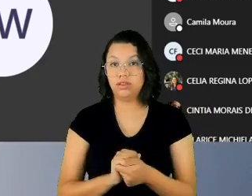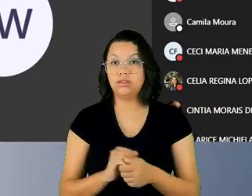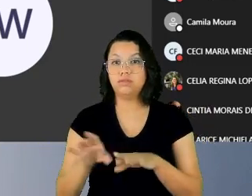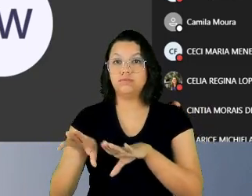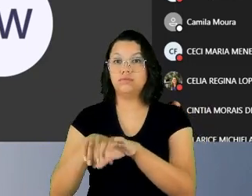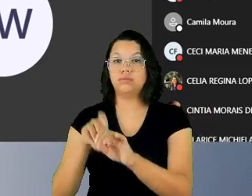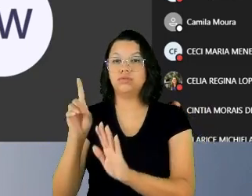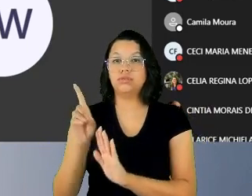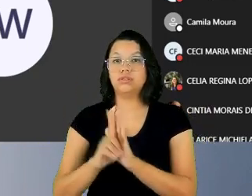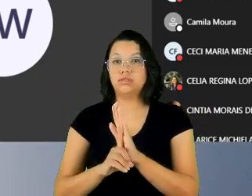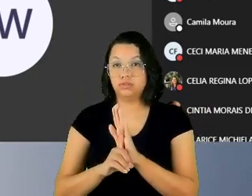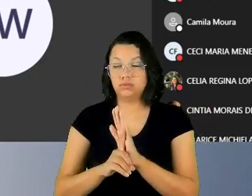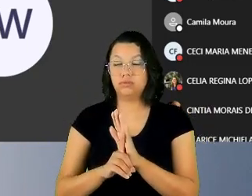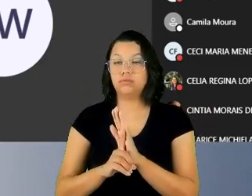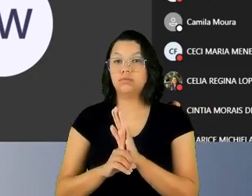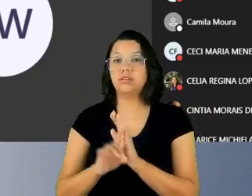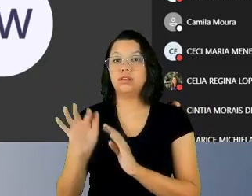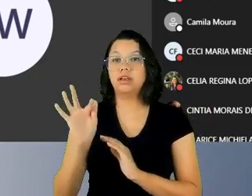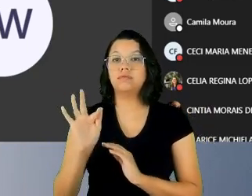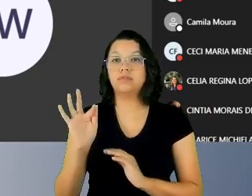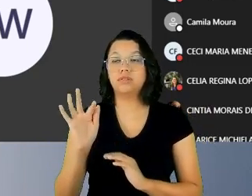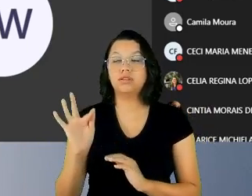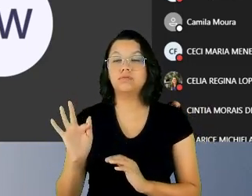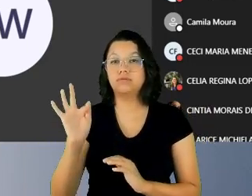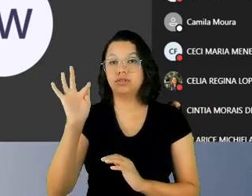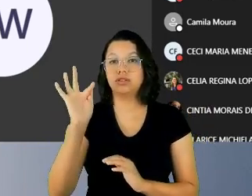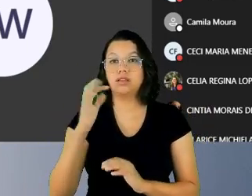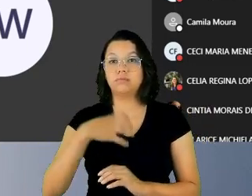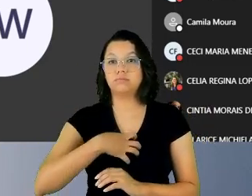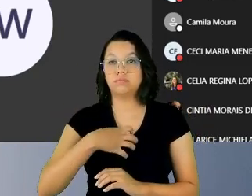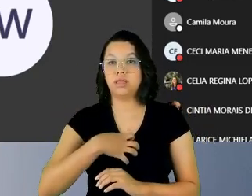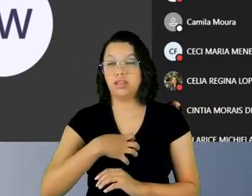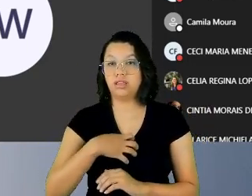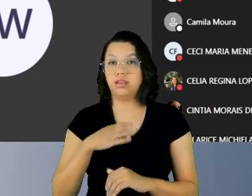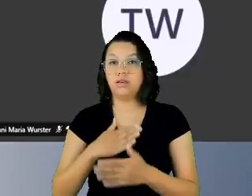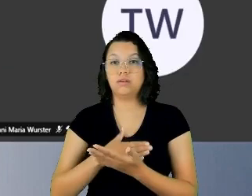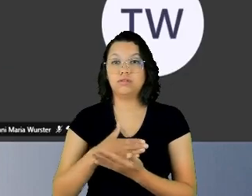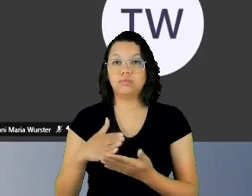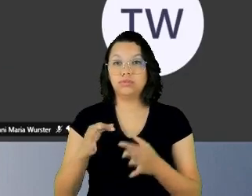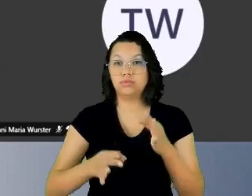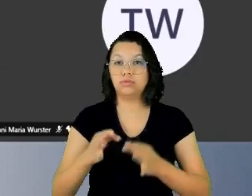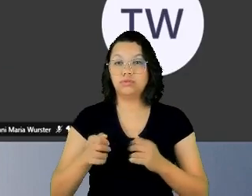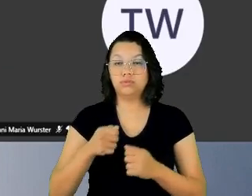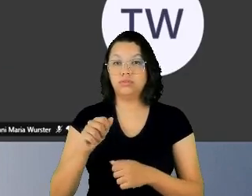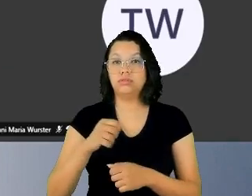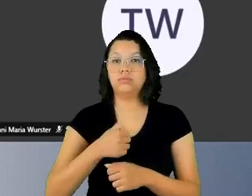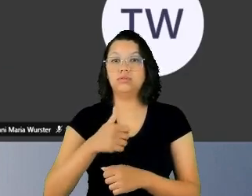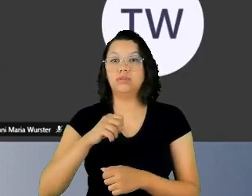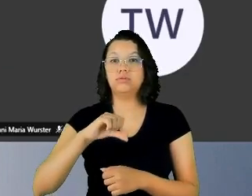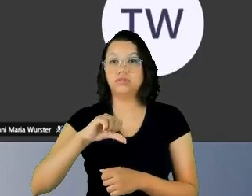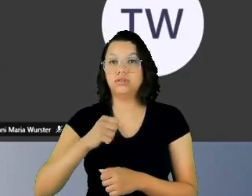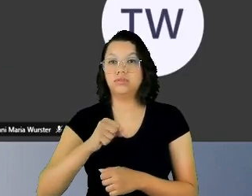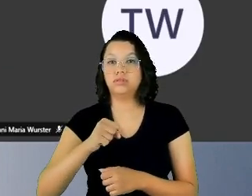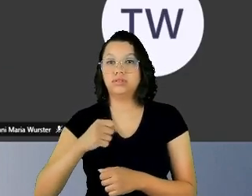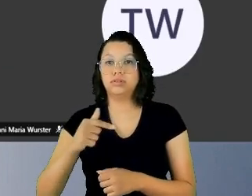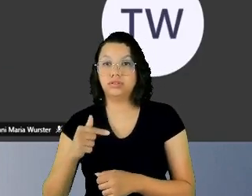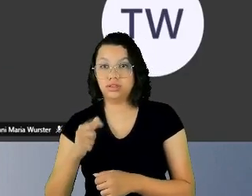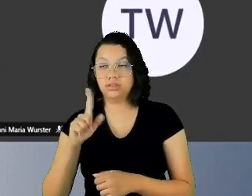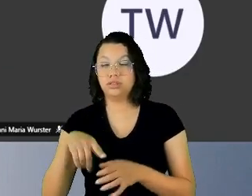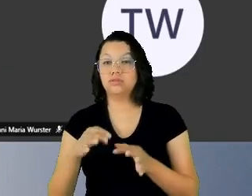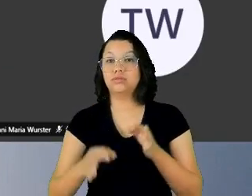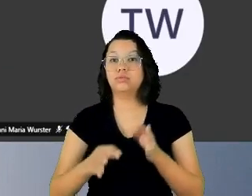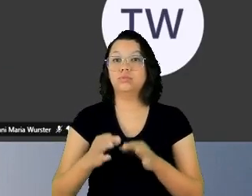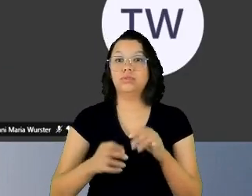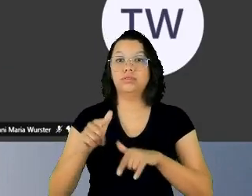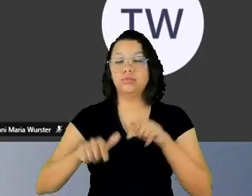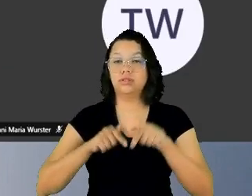ingressou na magistratura em 1987 como juíza do trabalho e do TRT